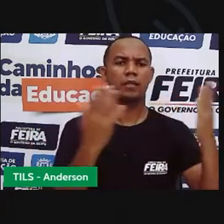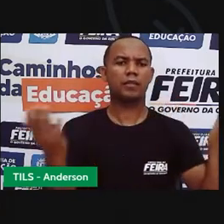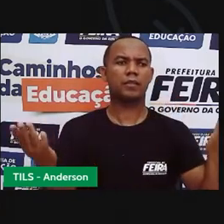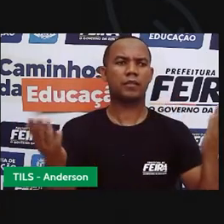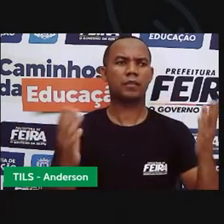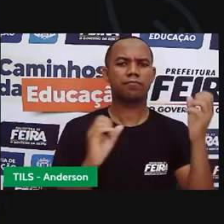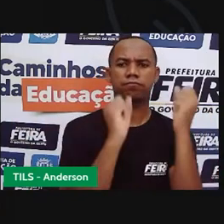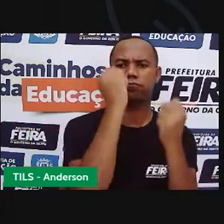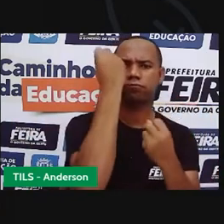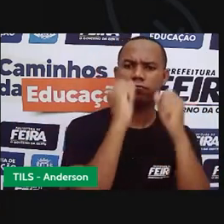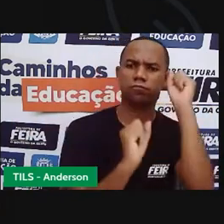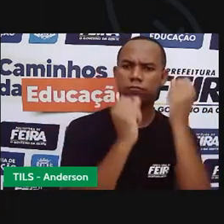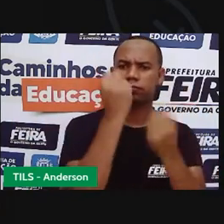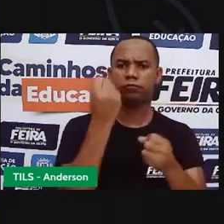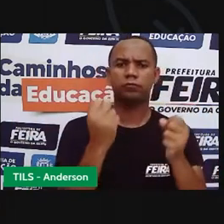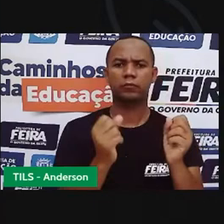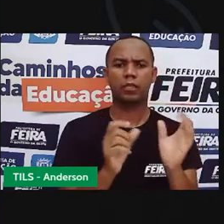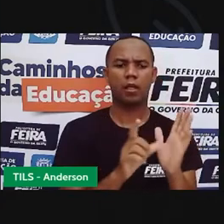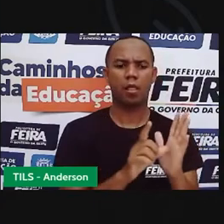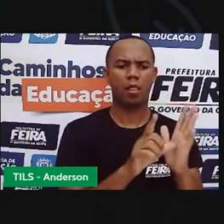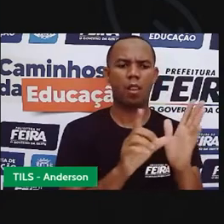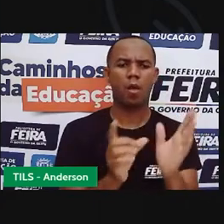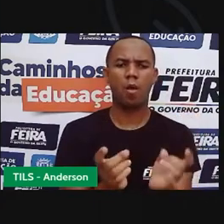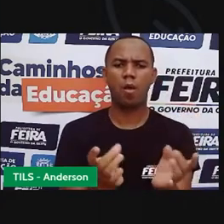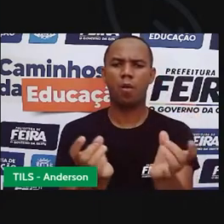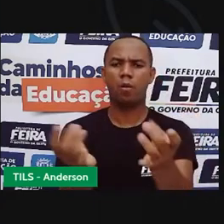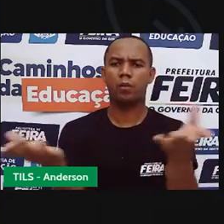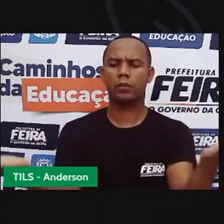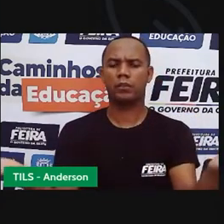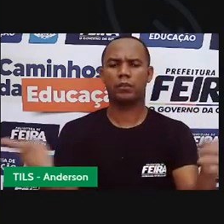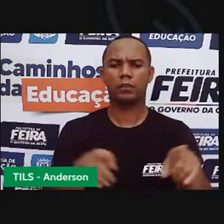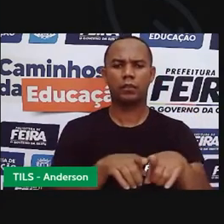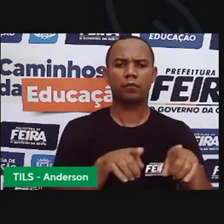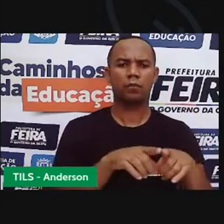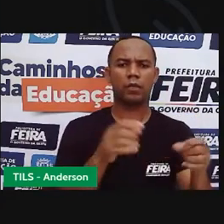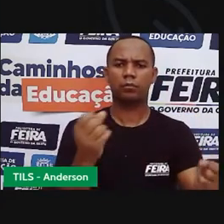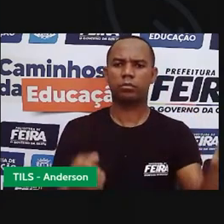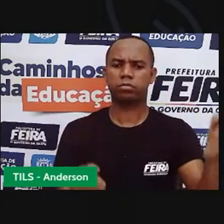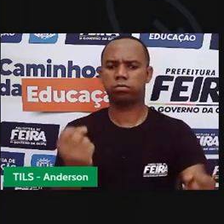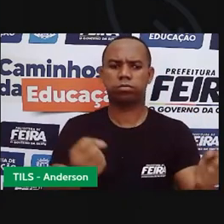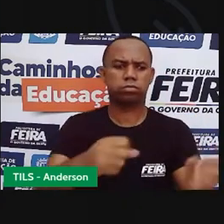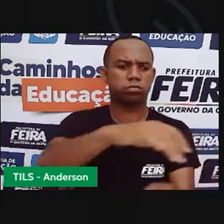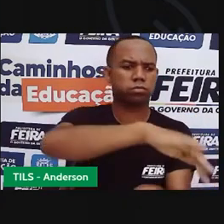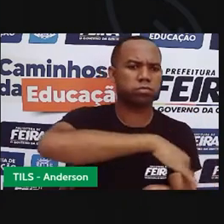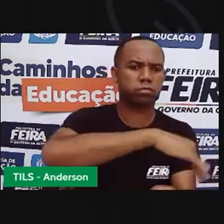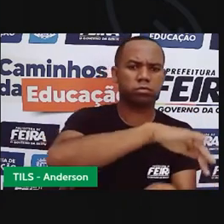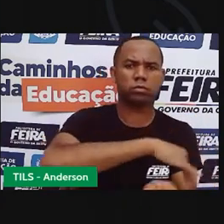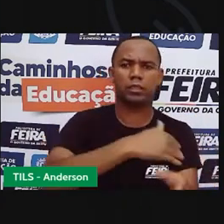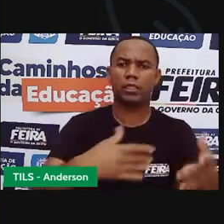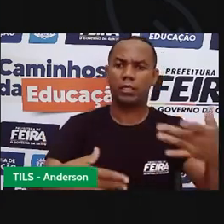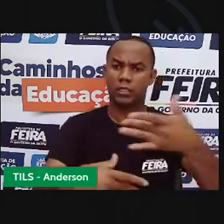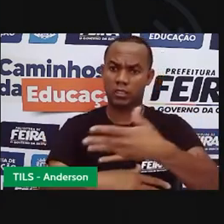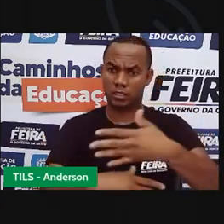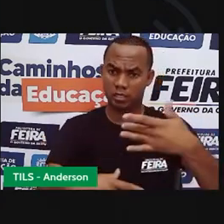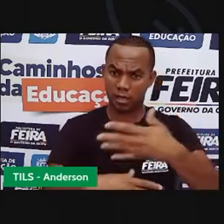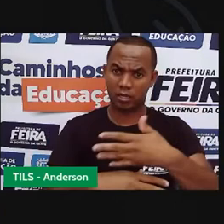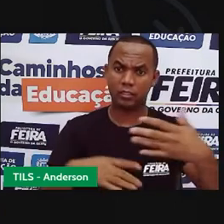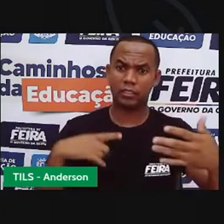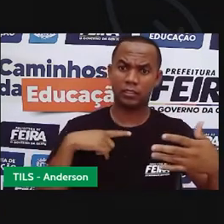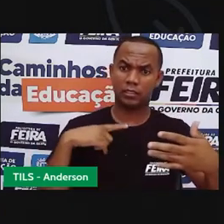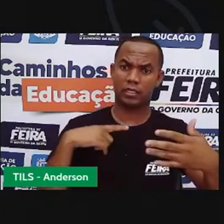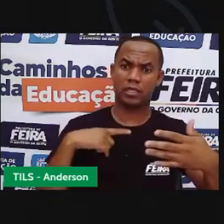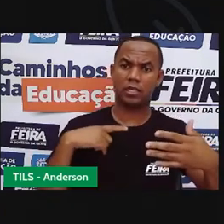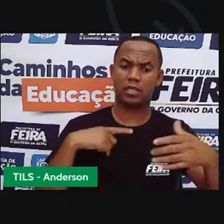indústria, o comércio, o trânsito. As cidades também são formadas por